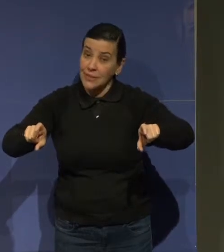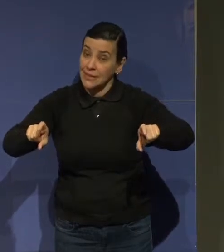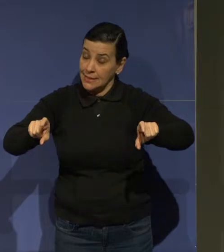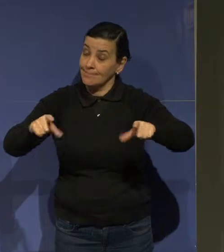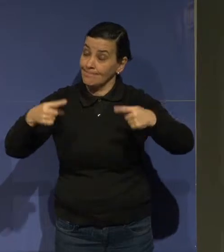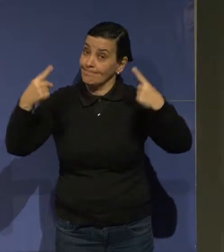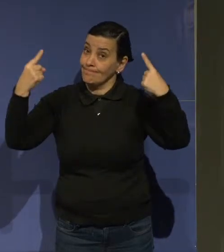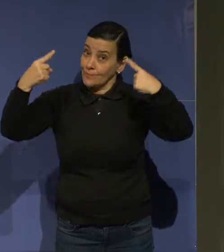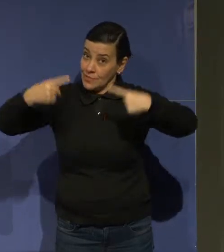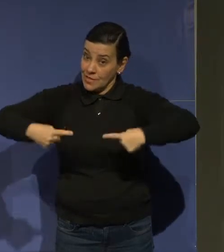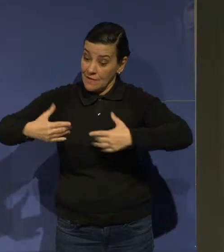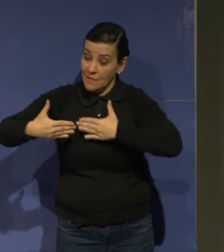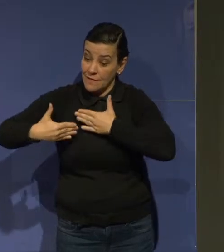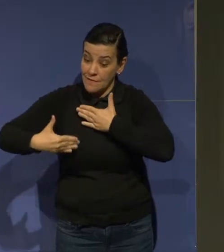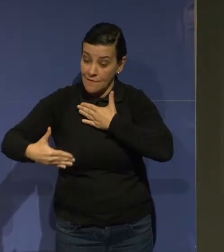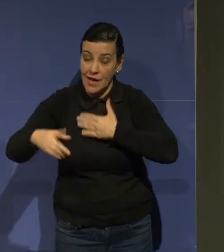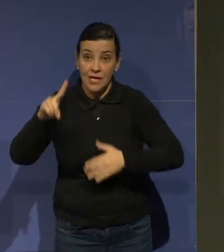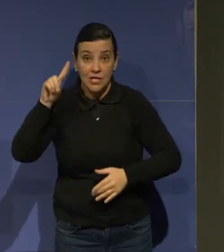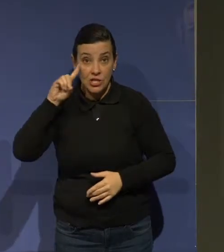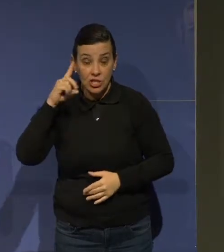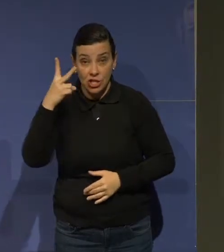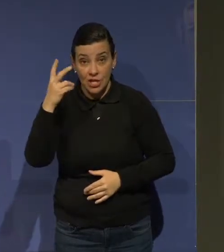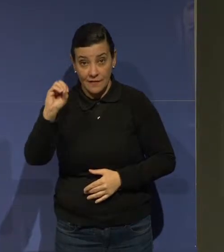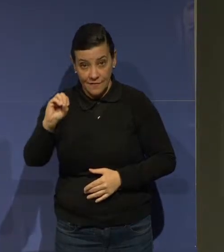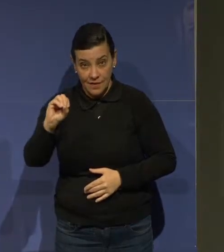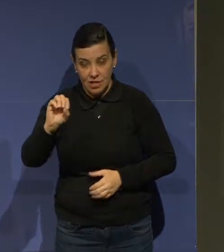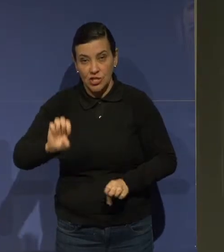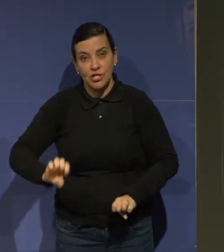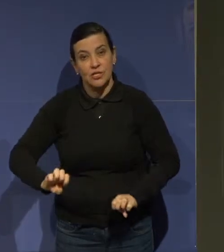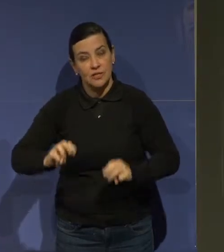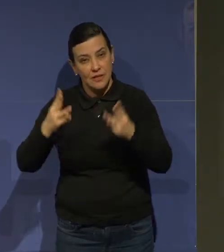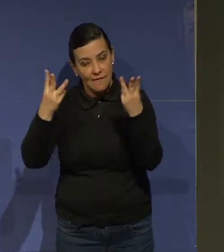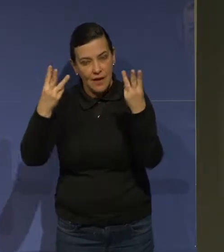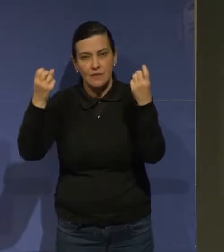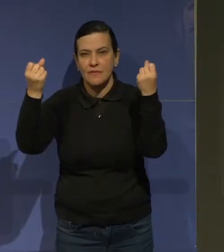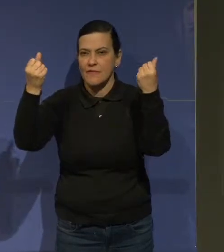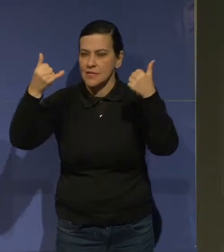que agora a gente tem um evento dia 20, para falar disso.